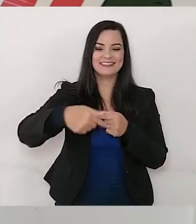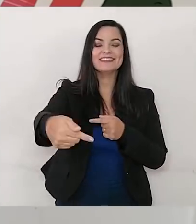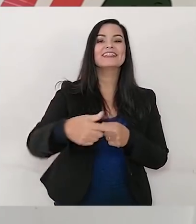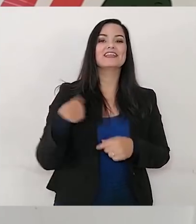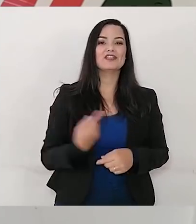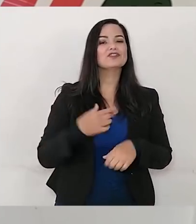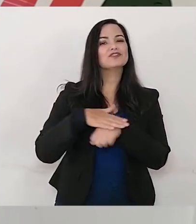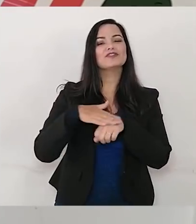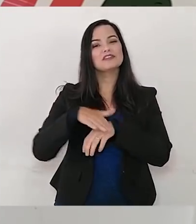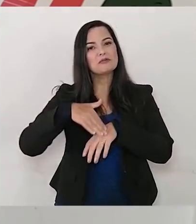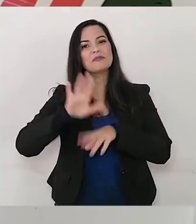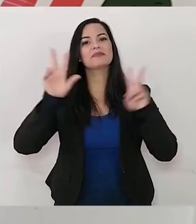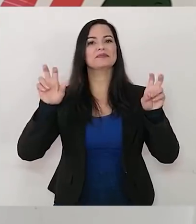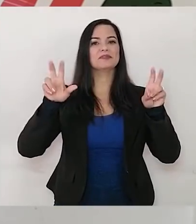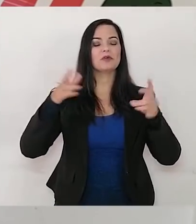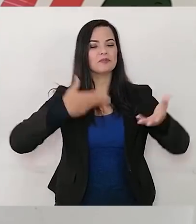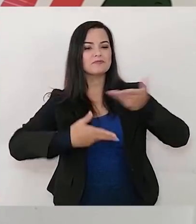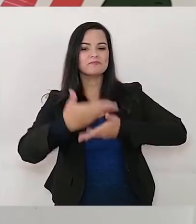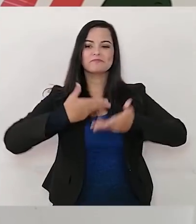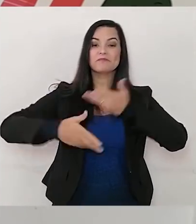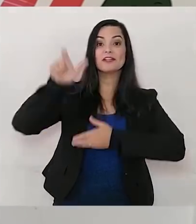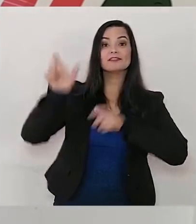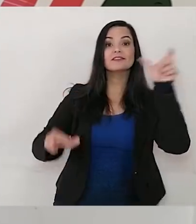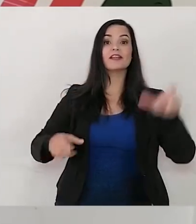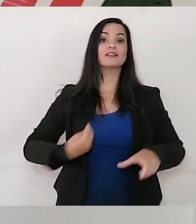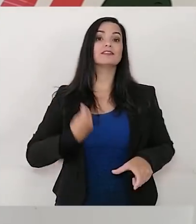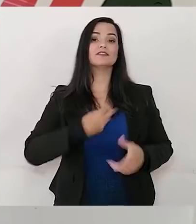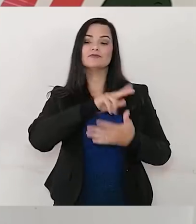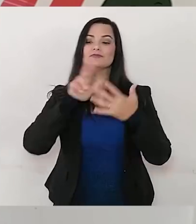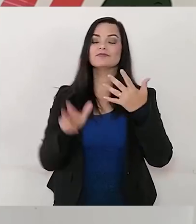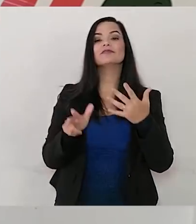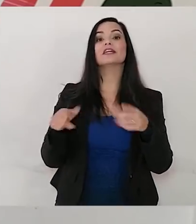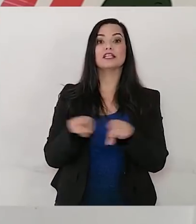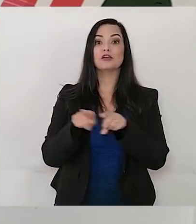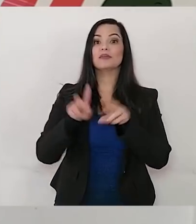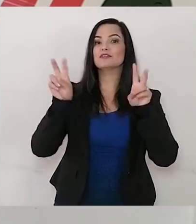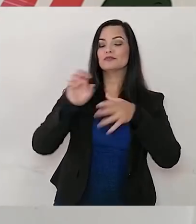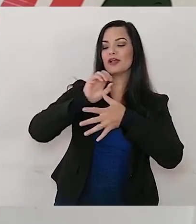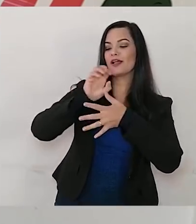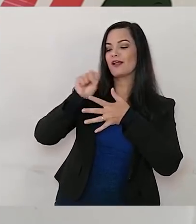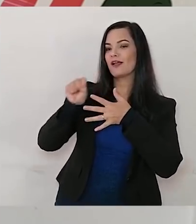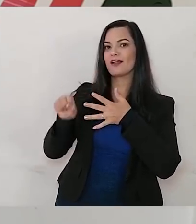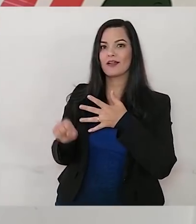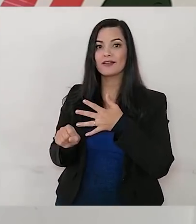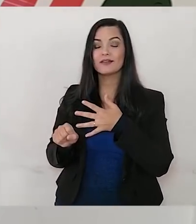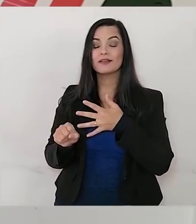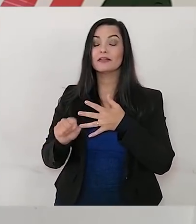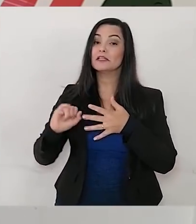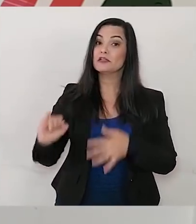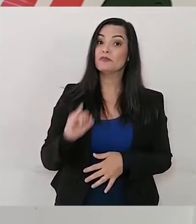interação dos seres vivos nos espaços, sobre as cadeias alimentares e sobre a importância de